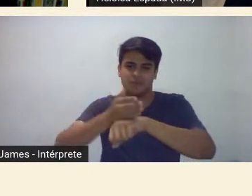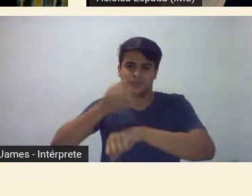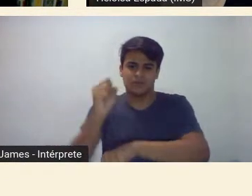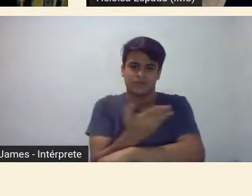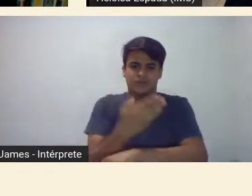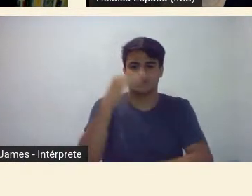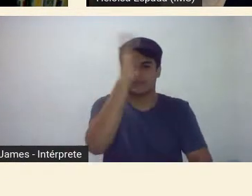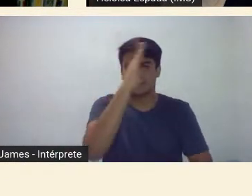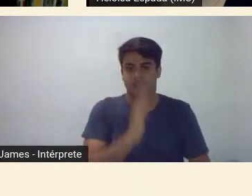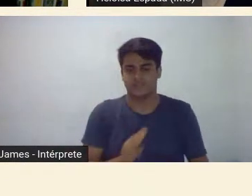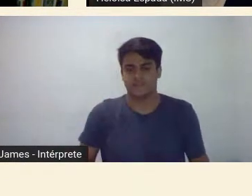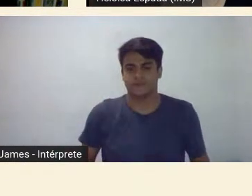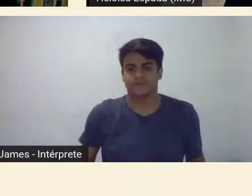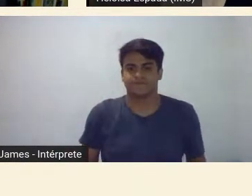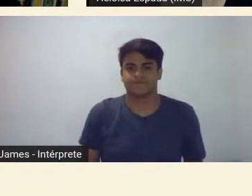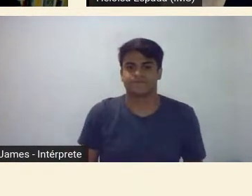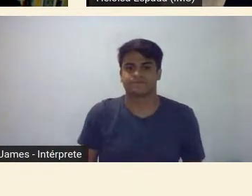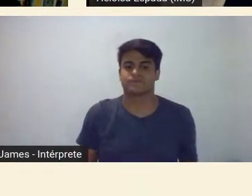Frederico